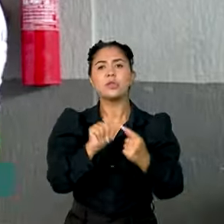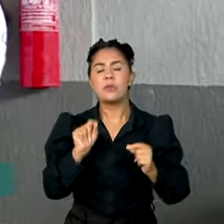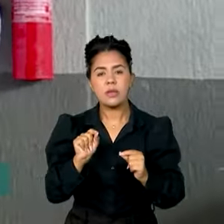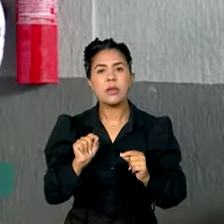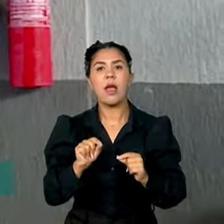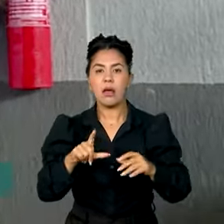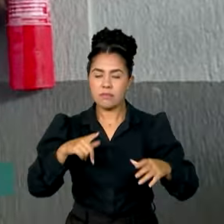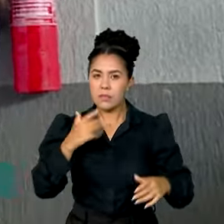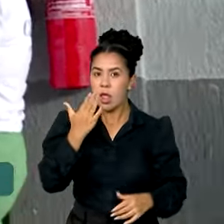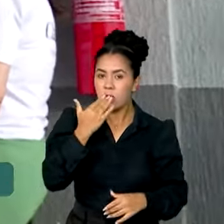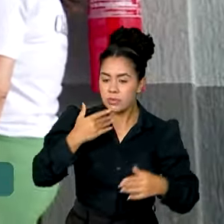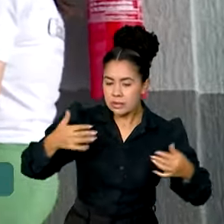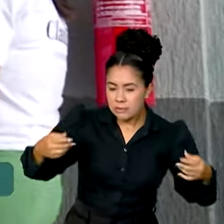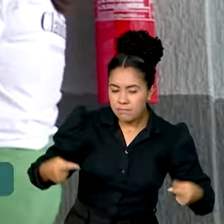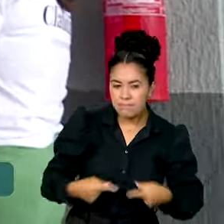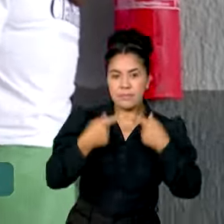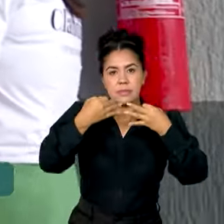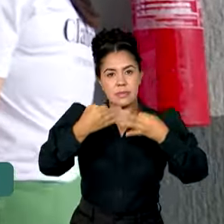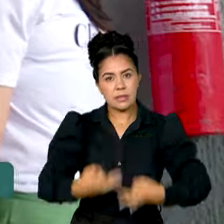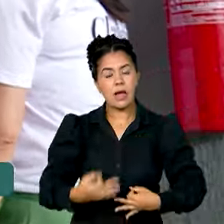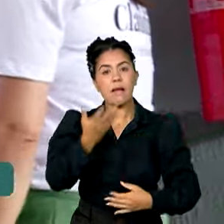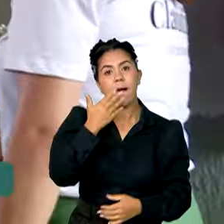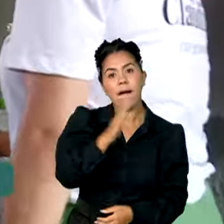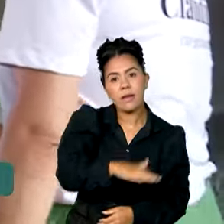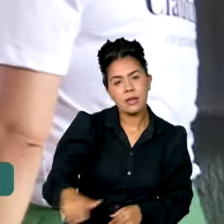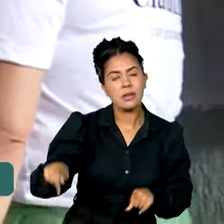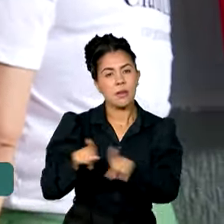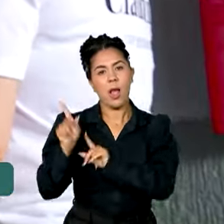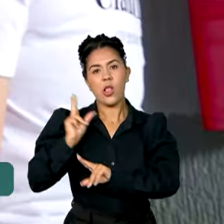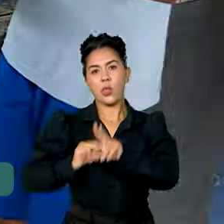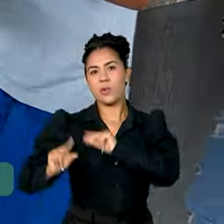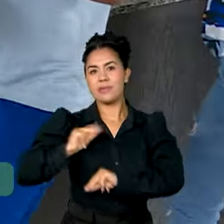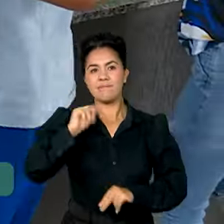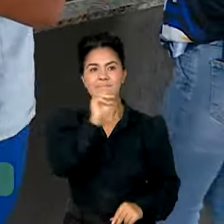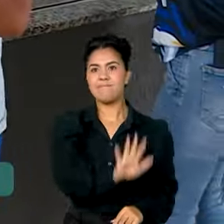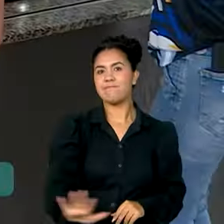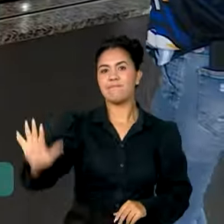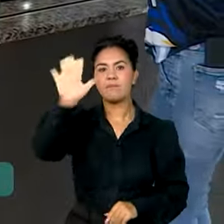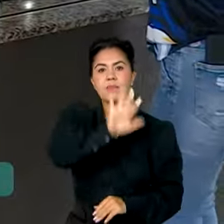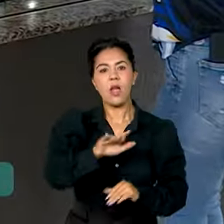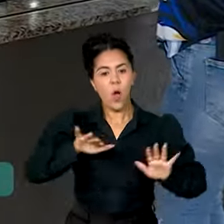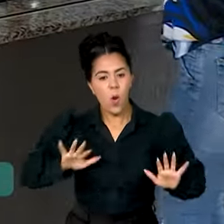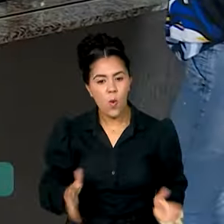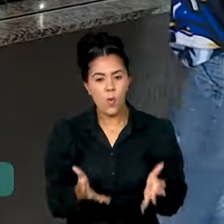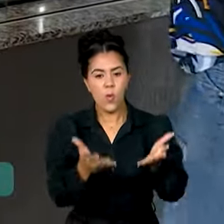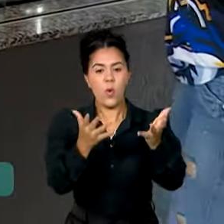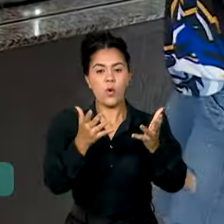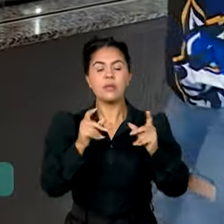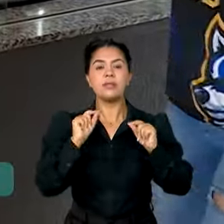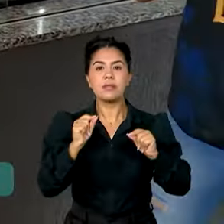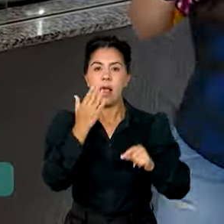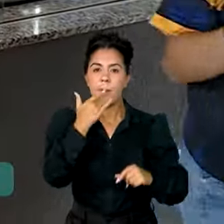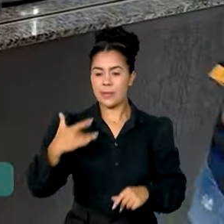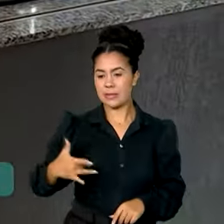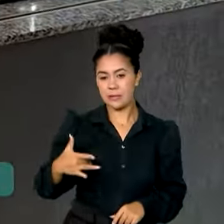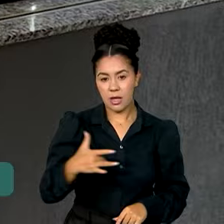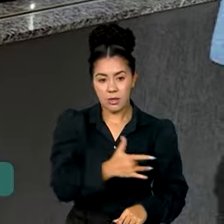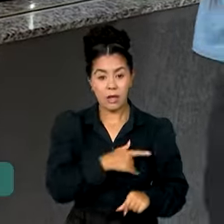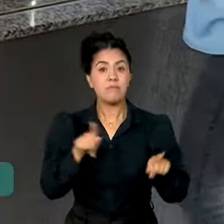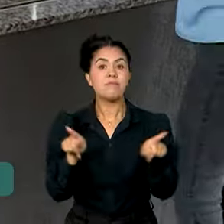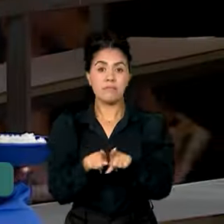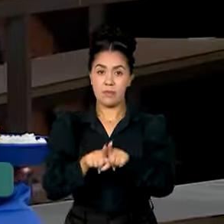nutrição adequada ao cotidiano de crianças e adolescentes em todo o país, promovendo hábitos alimentares saudáveis e